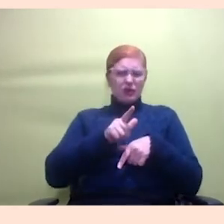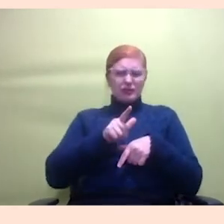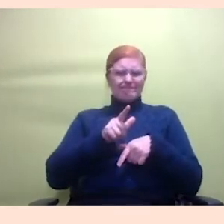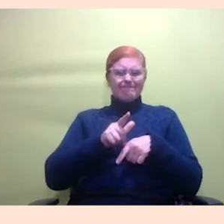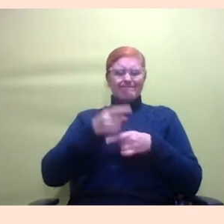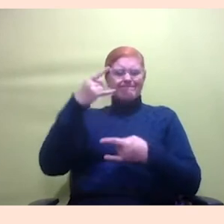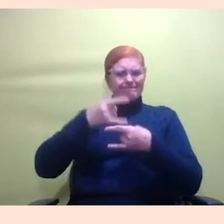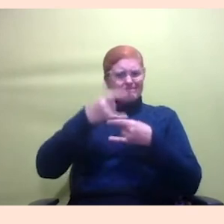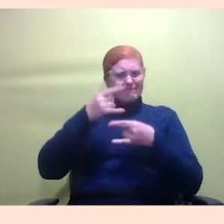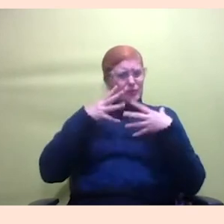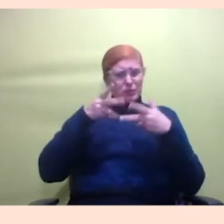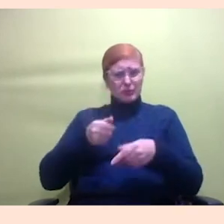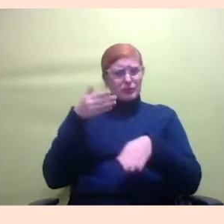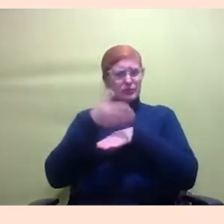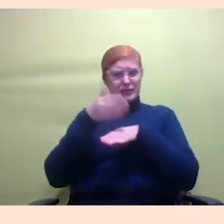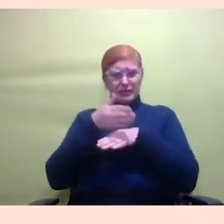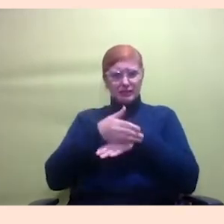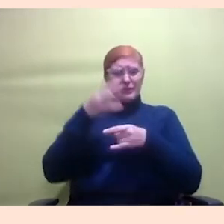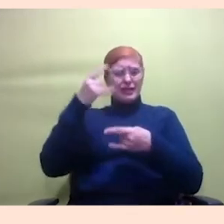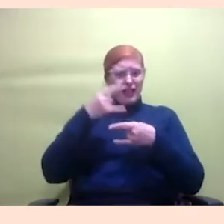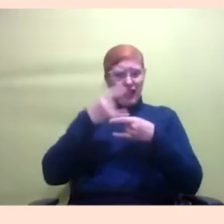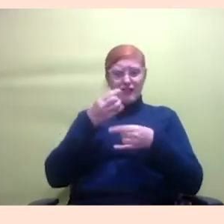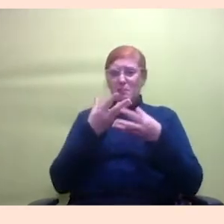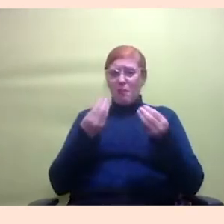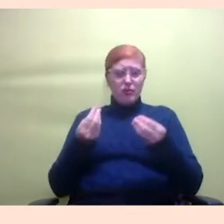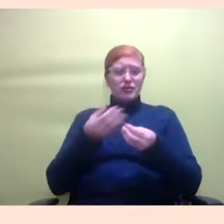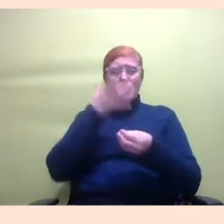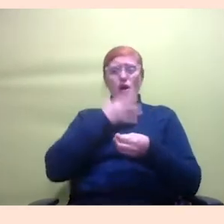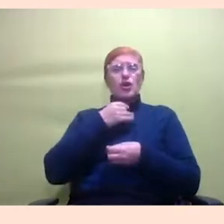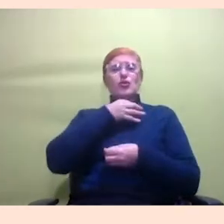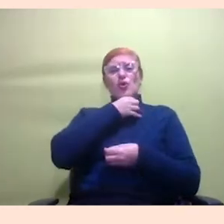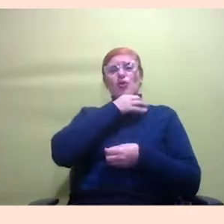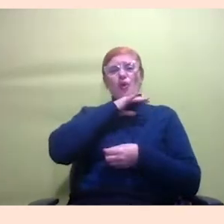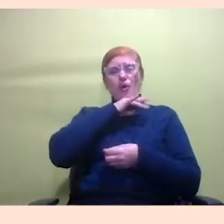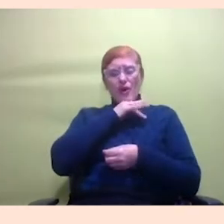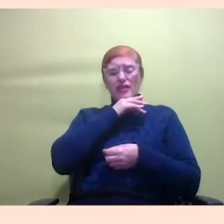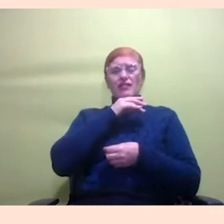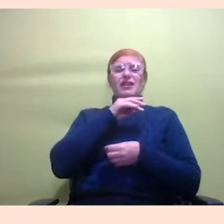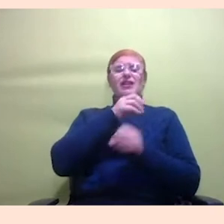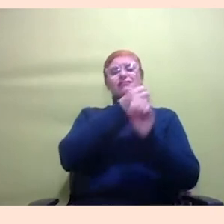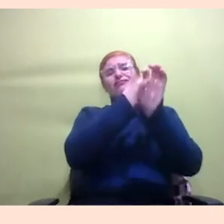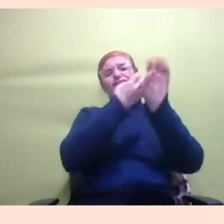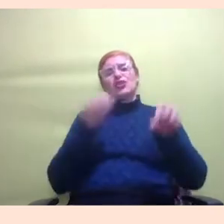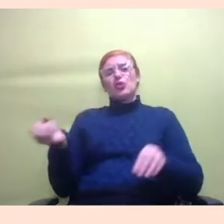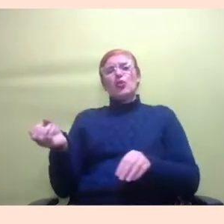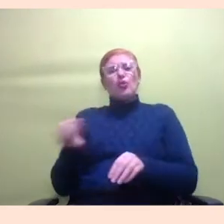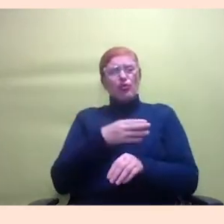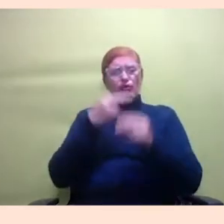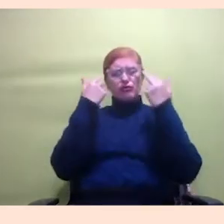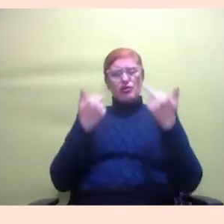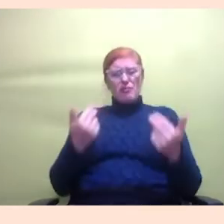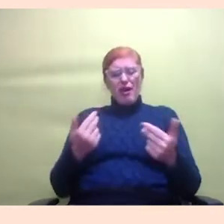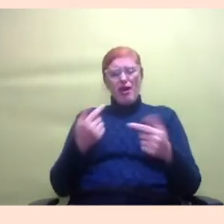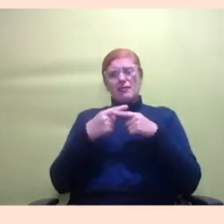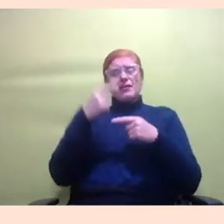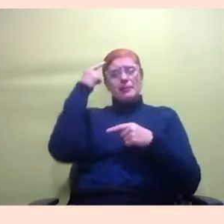eu acho muito ruim essa ideia de que o EAD vai ser o novo normal principalmente pensando em pessoas